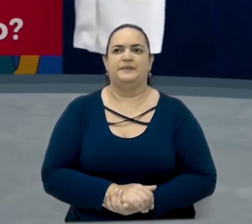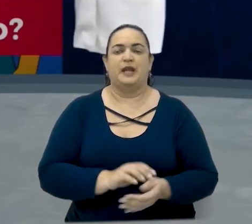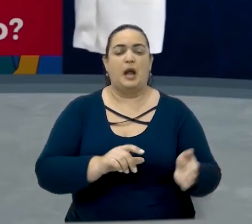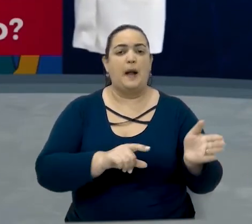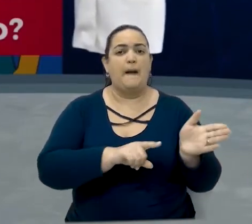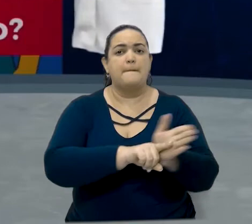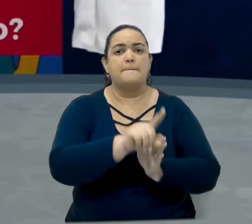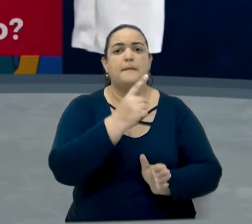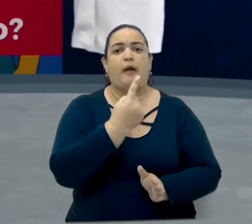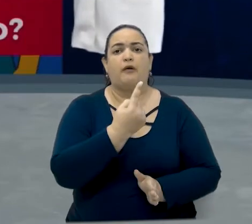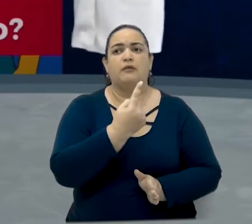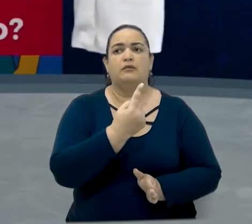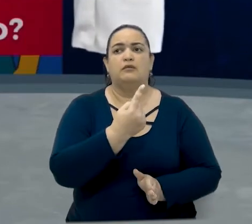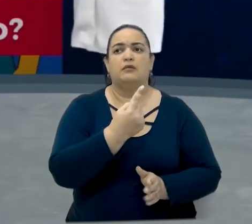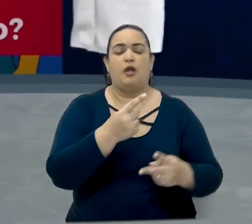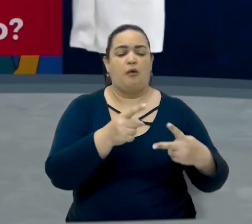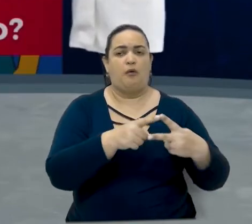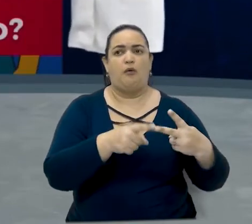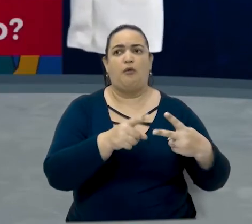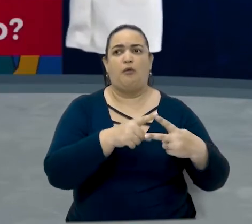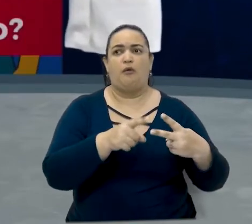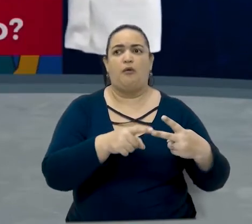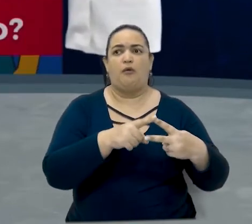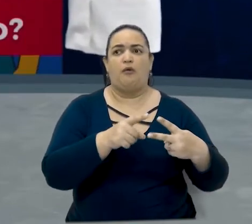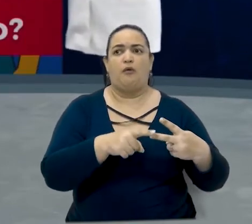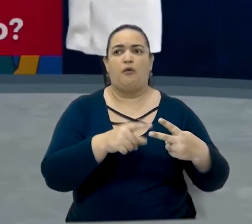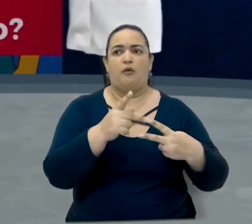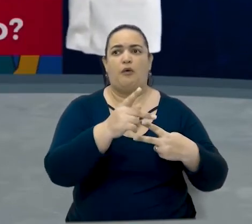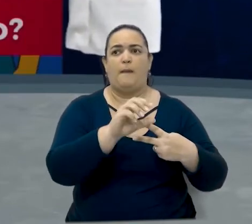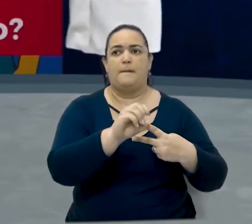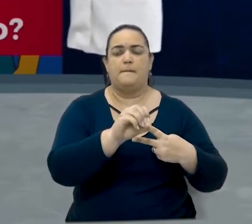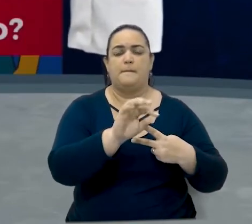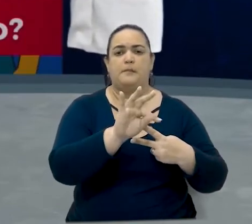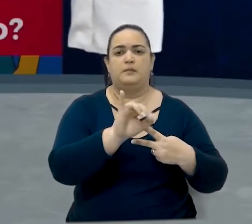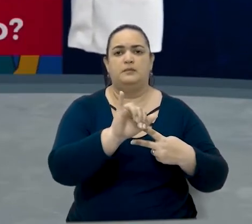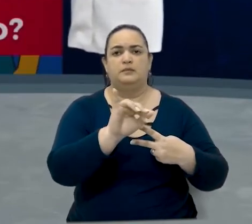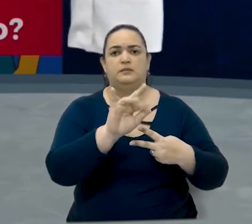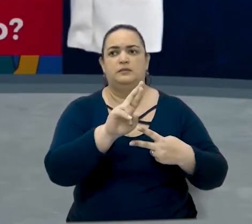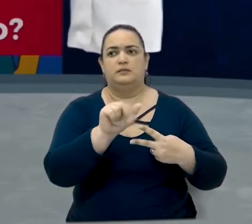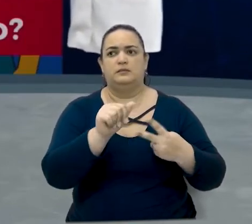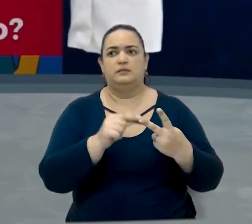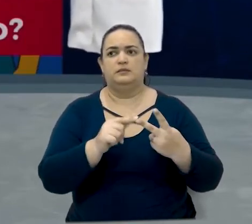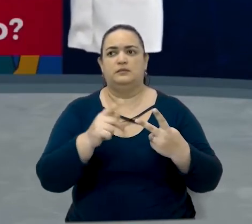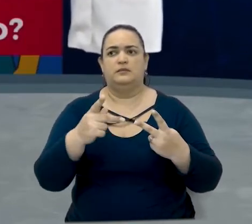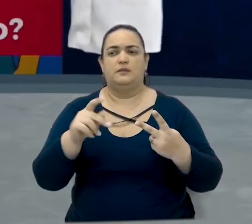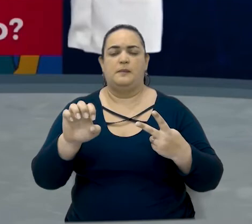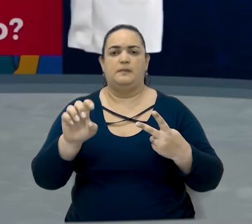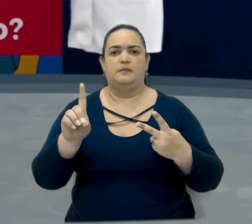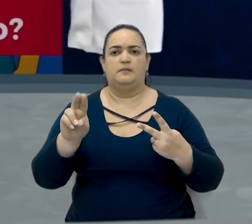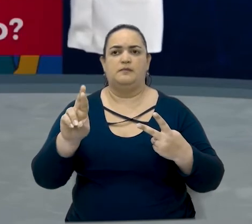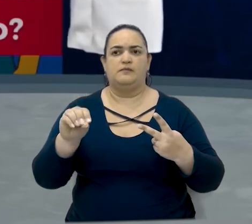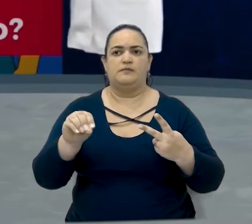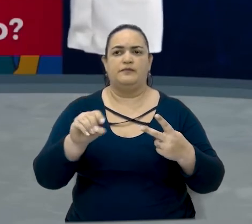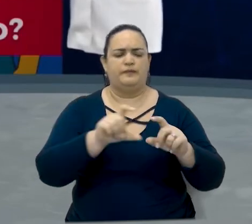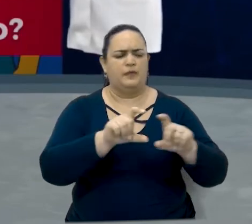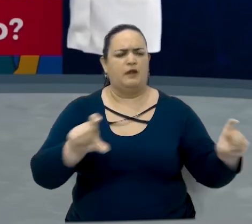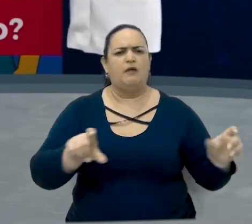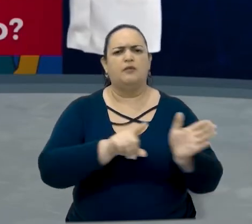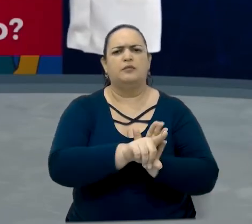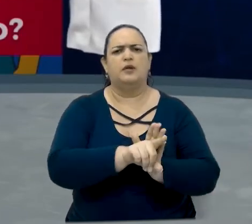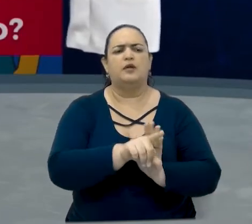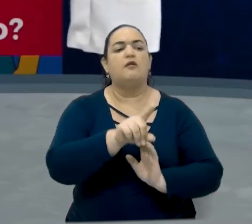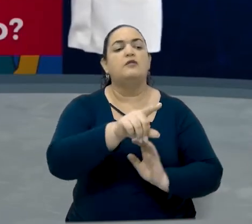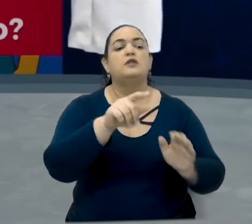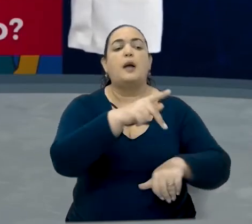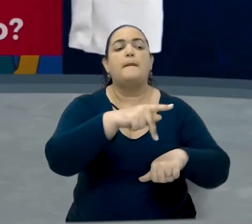pergunta que foi feita a Potira e Pedro foi, Where do you come from? O que significa isso? Qual é o seu país de